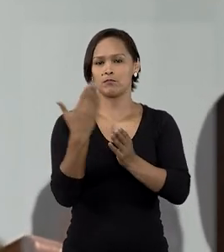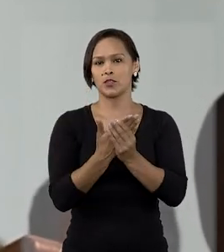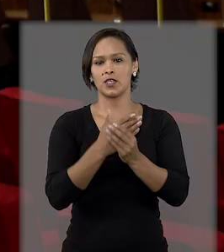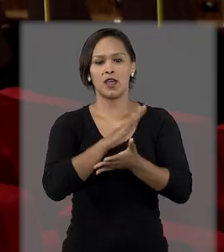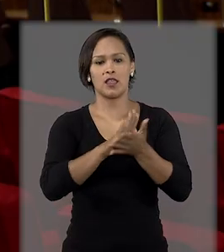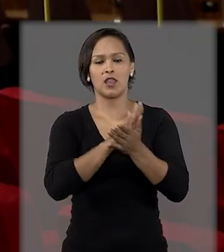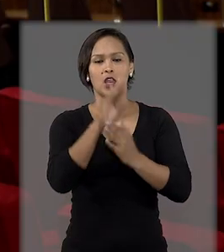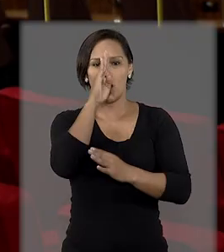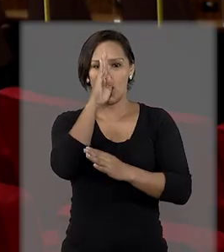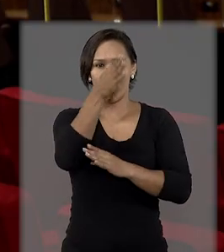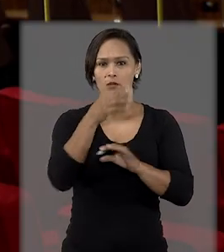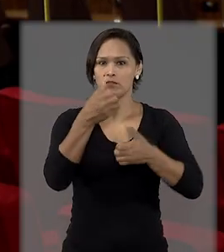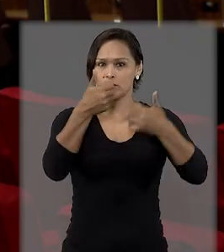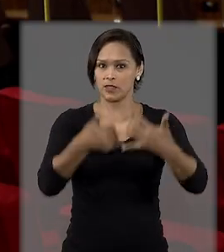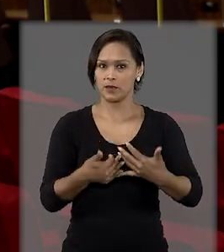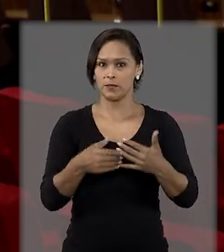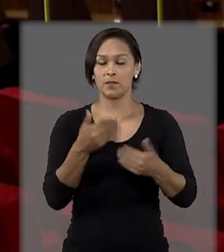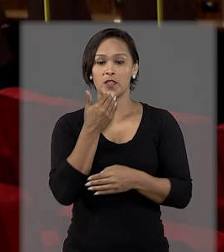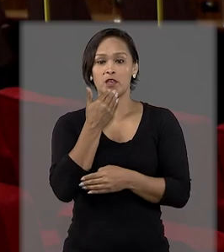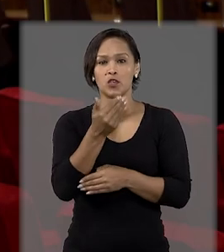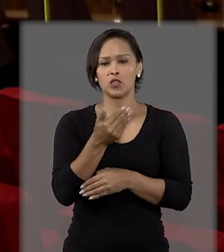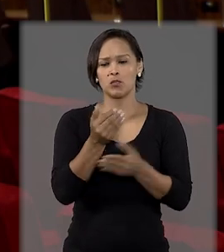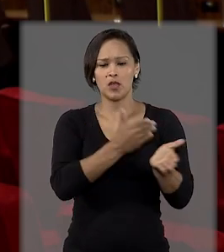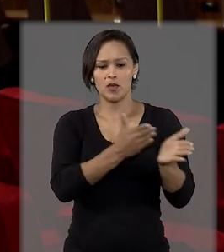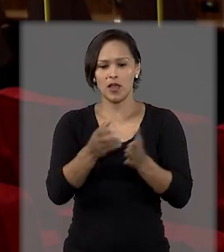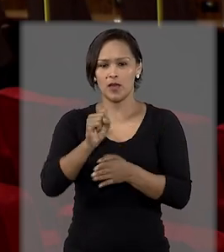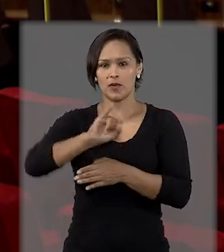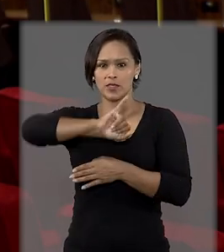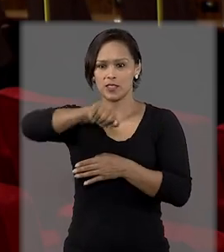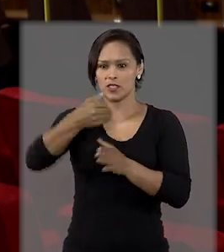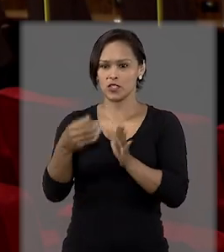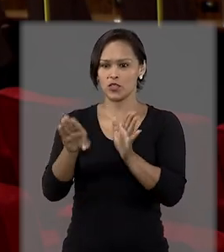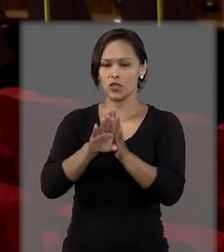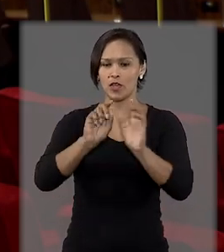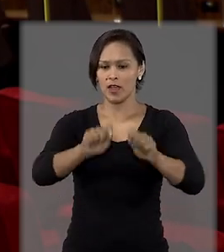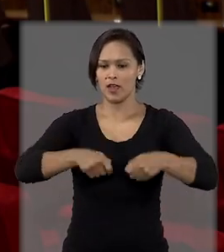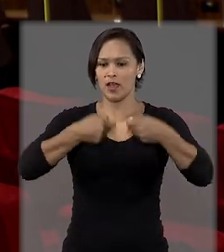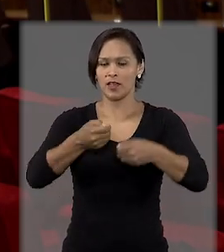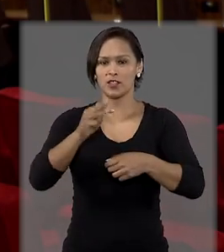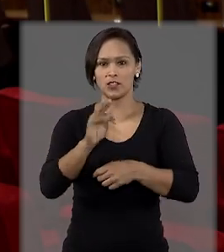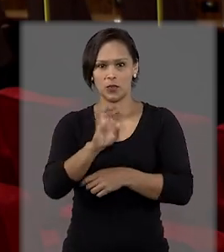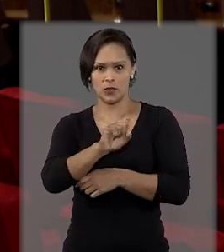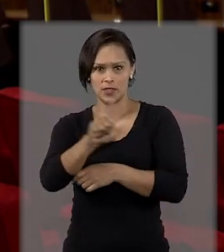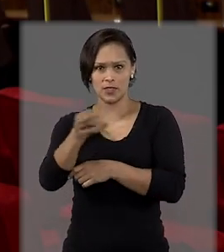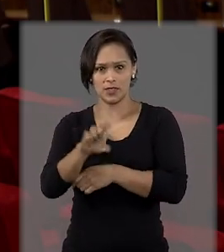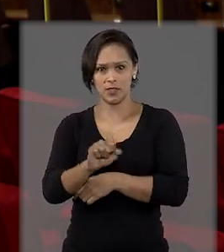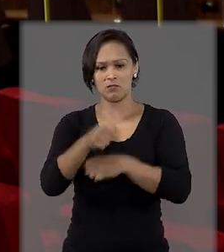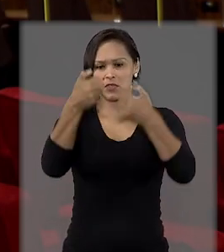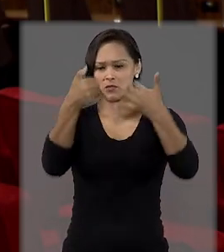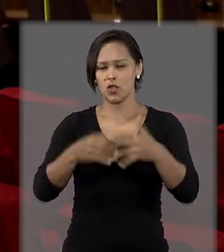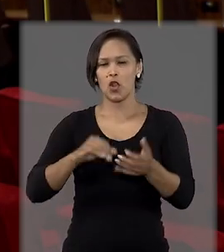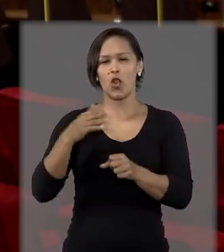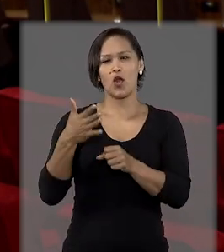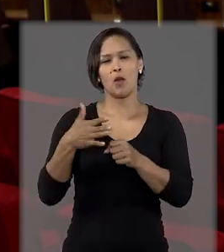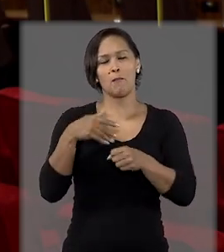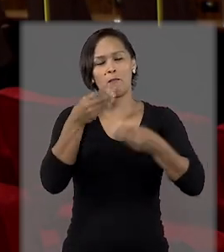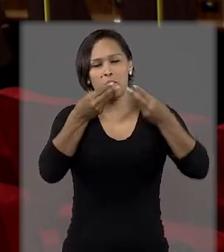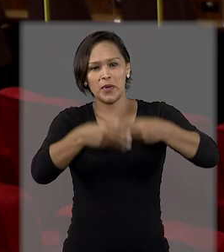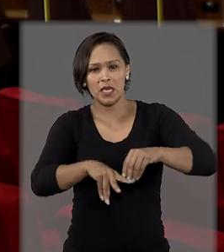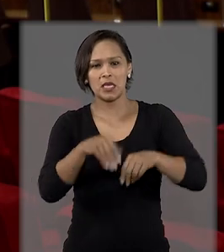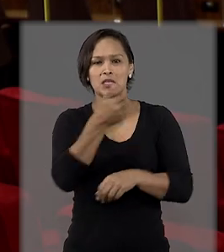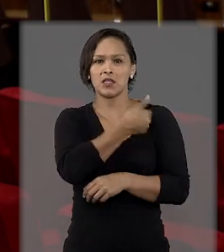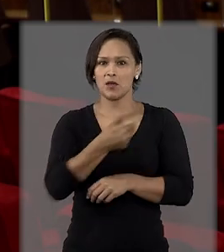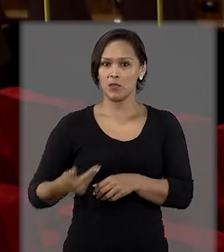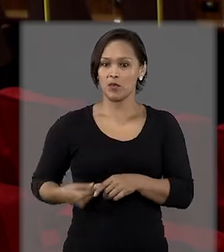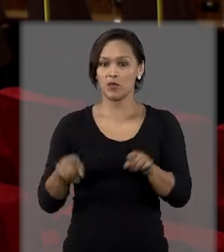mérito. No pedido dirigido ao STJ, a defesa de Wilson Witzel alegou grave lesão à ordem pública e à